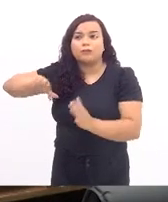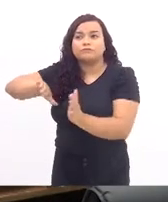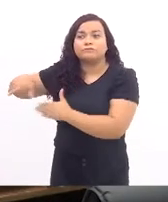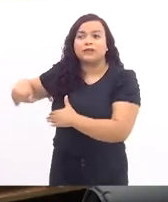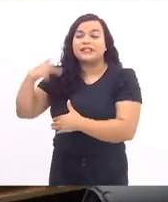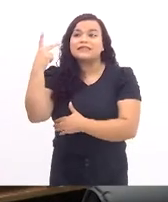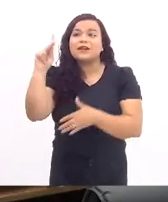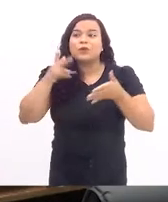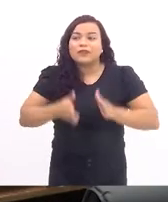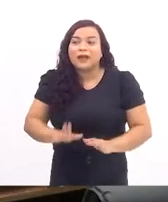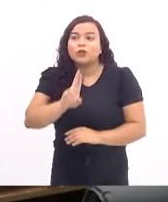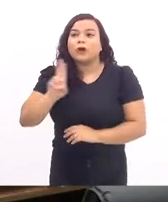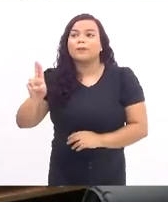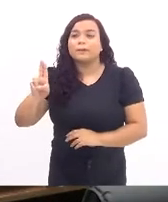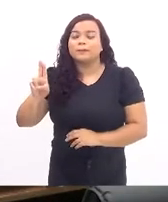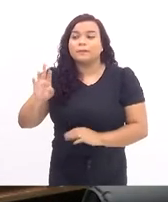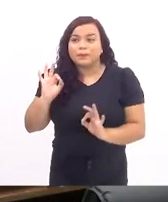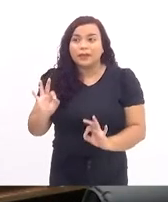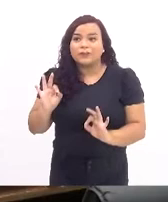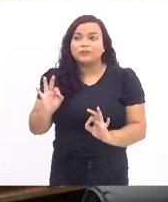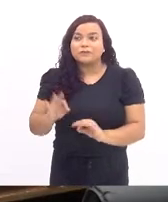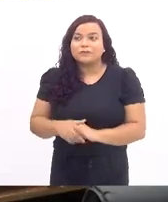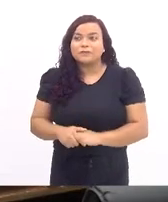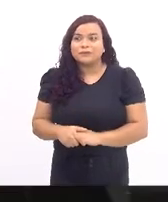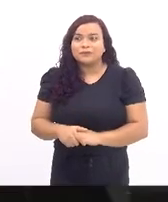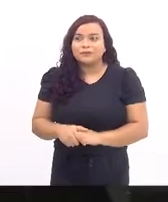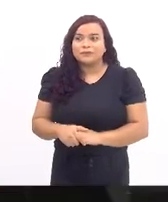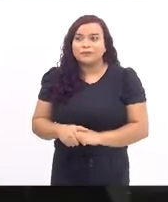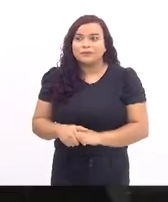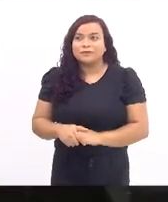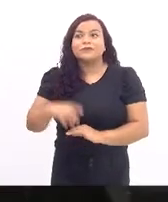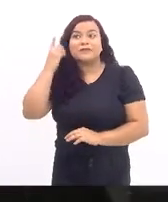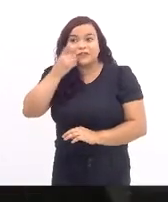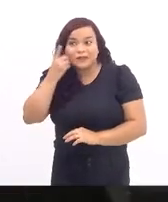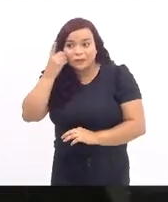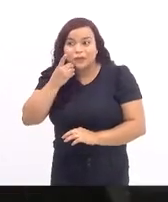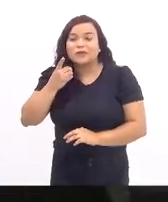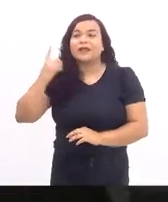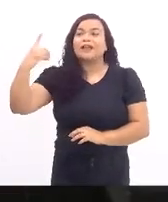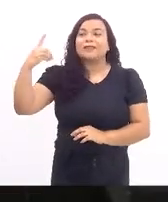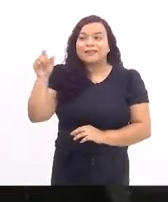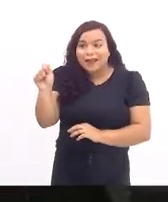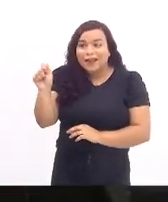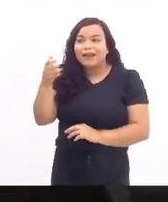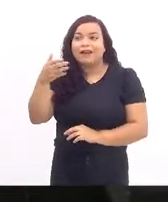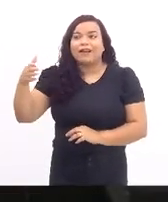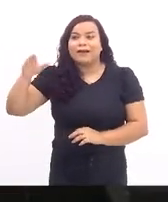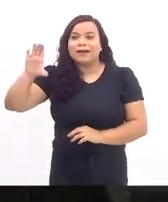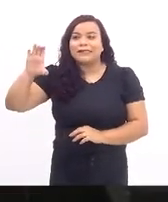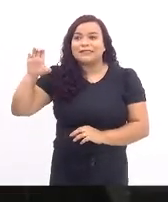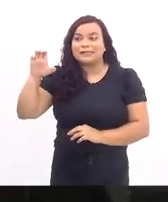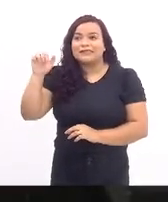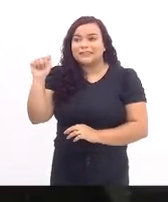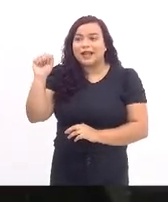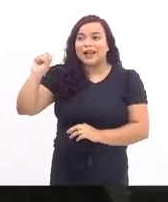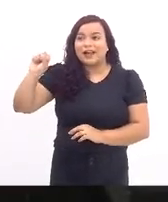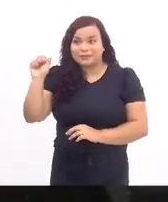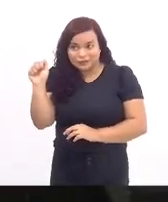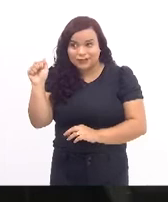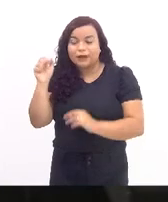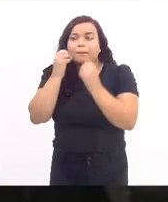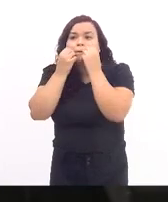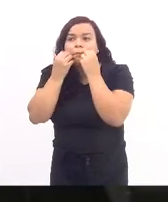nascimento. Então, senhor deputado da SEASA, é bom o senhor estar